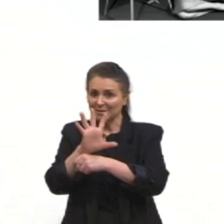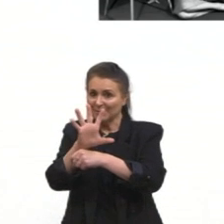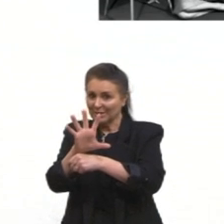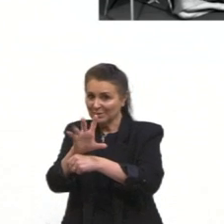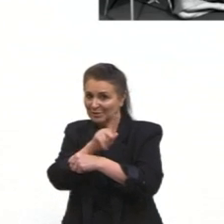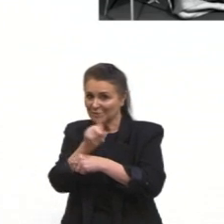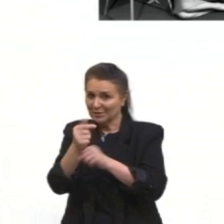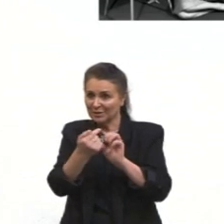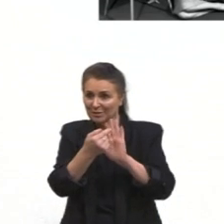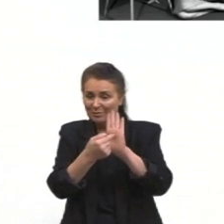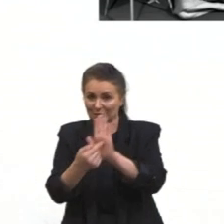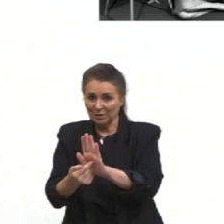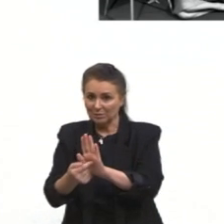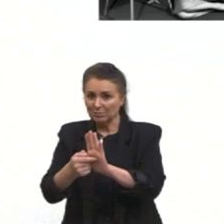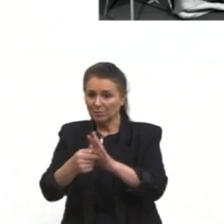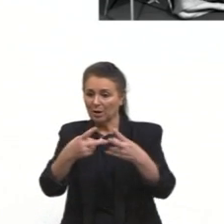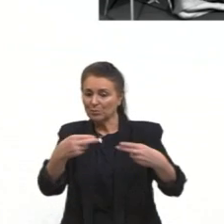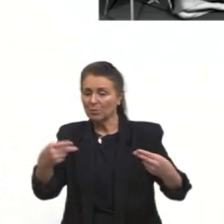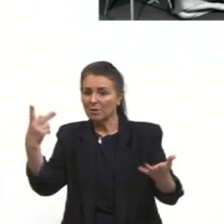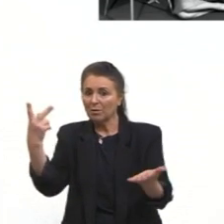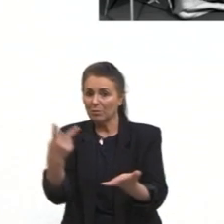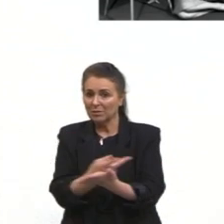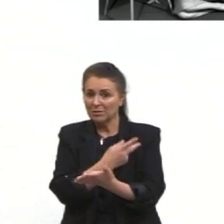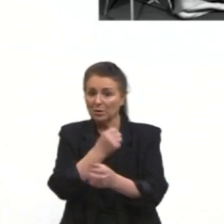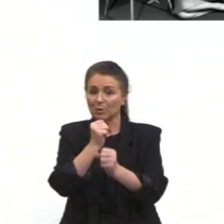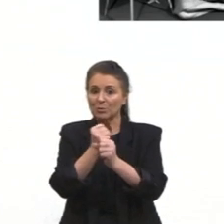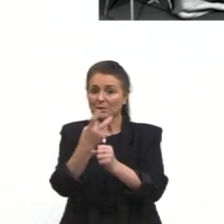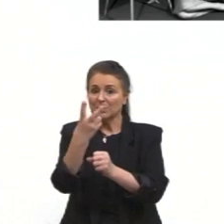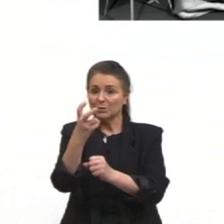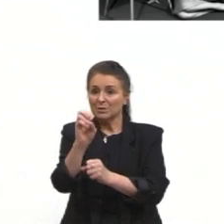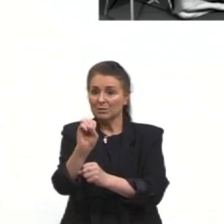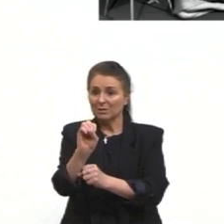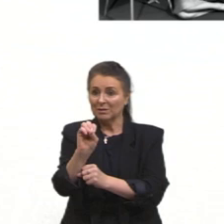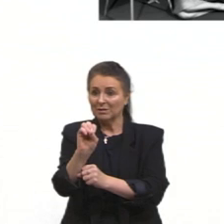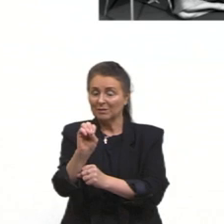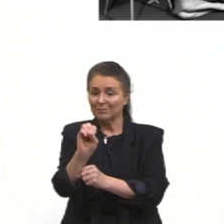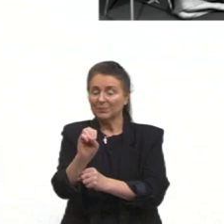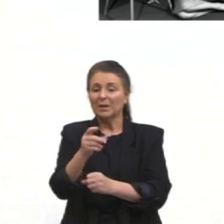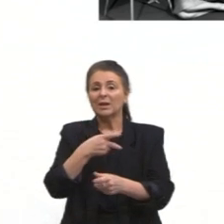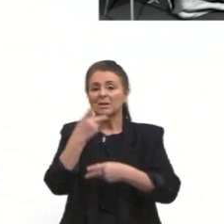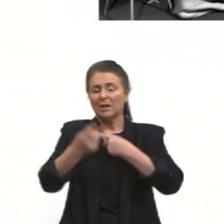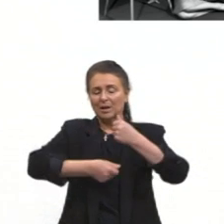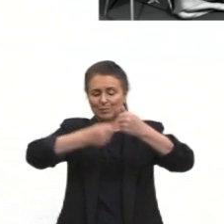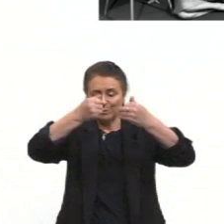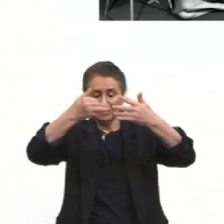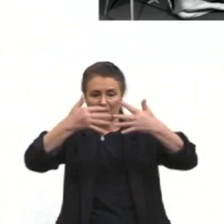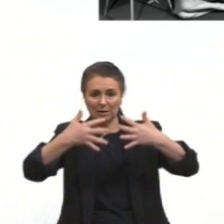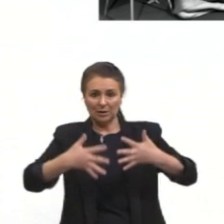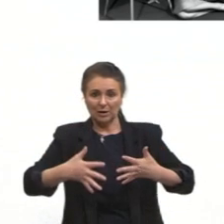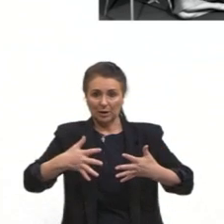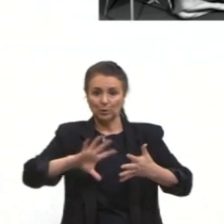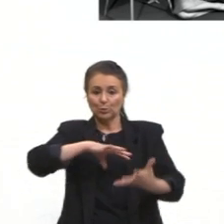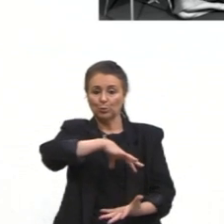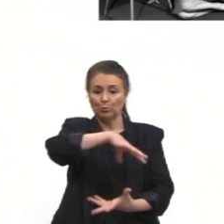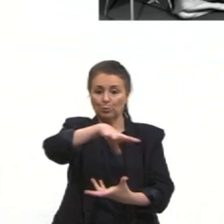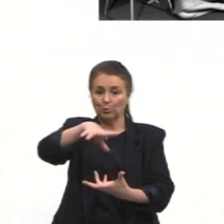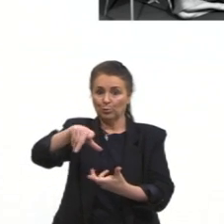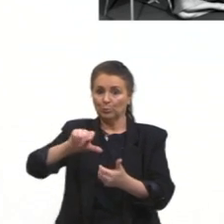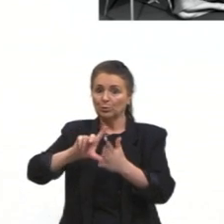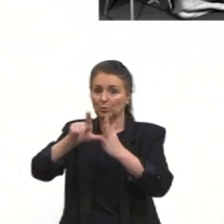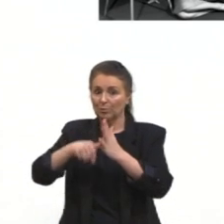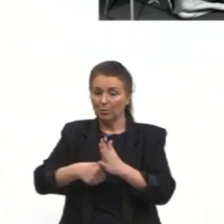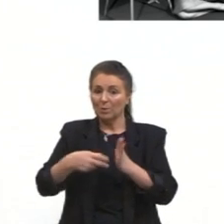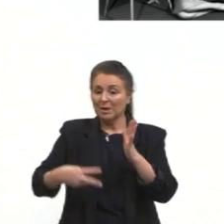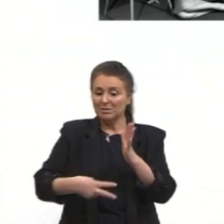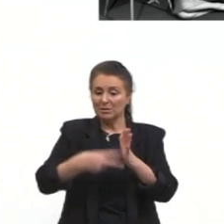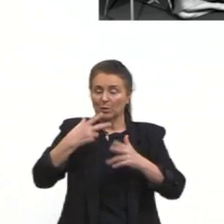os grandes acontecimentos dos anos 50? A gente está falando de um mundo pós-Segunda Guerra Mundial. A gente está falando